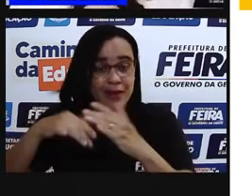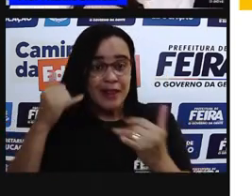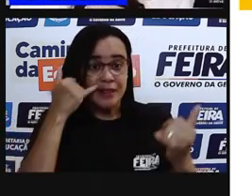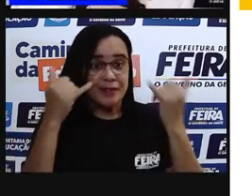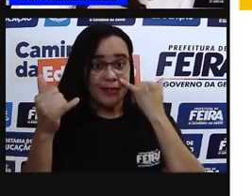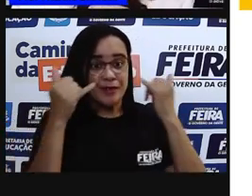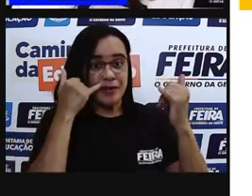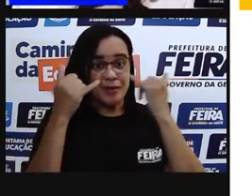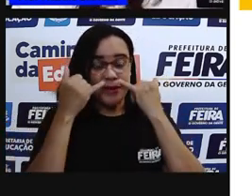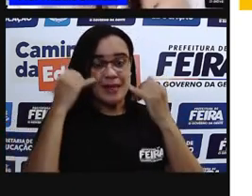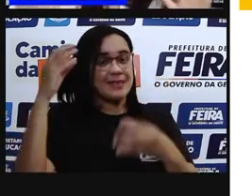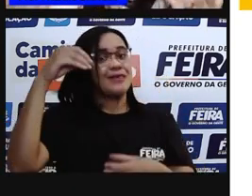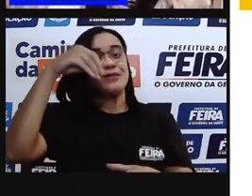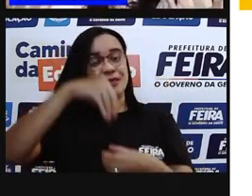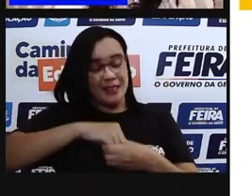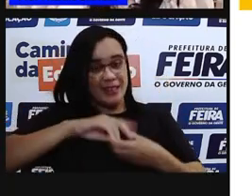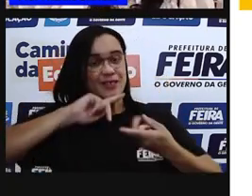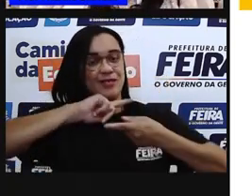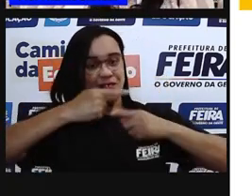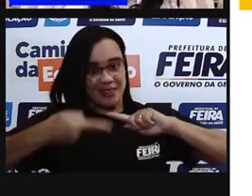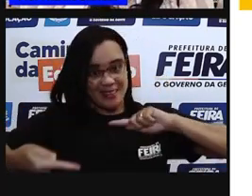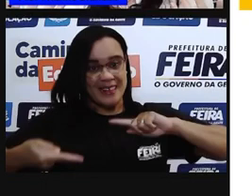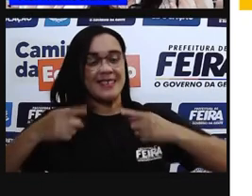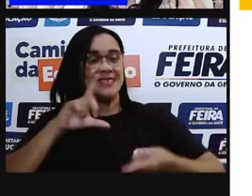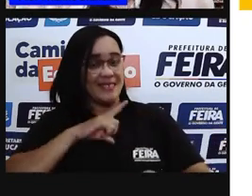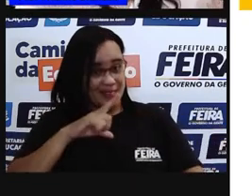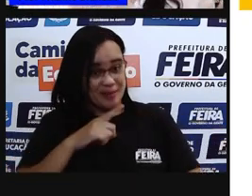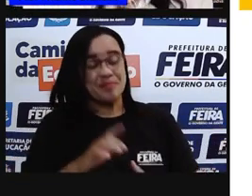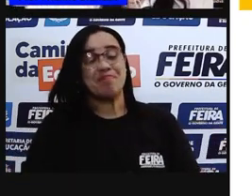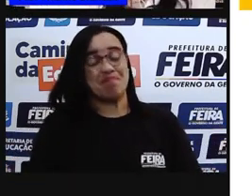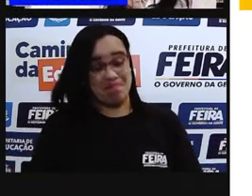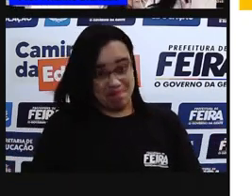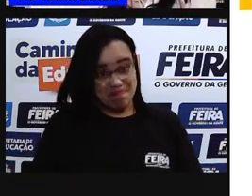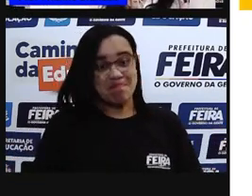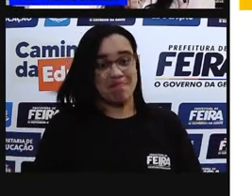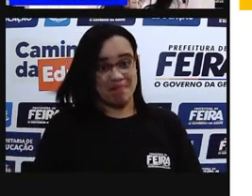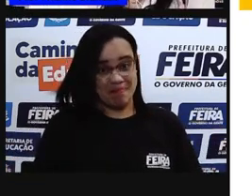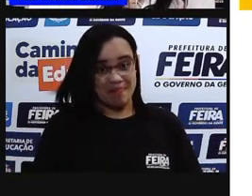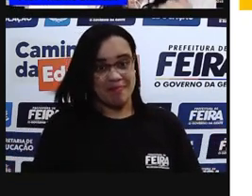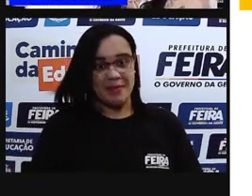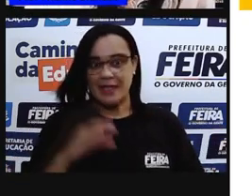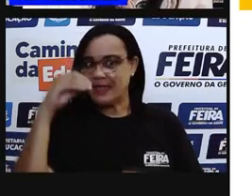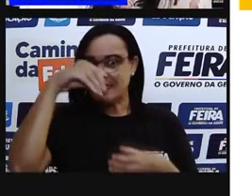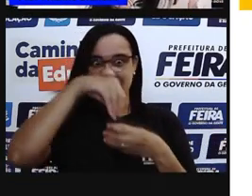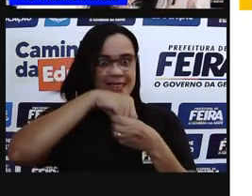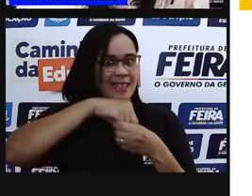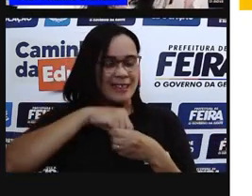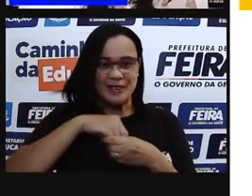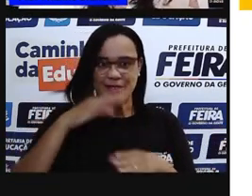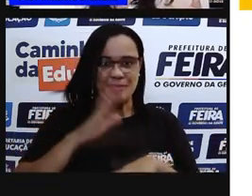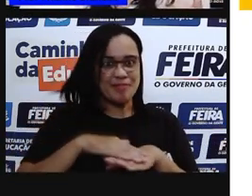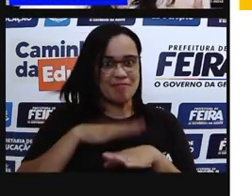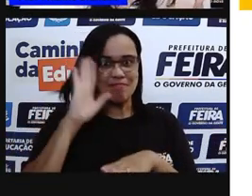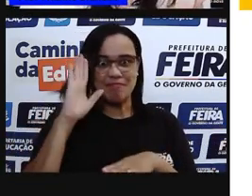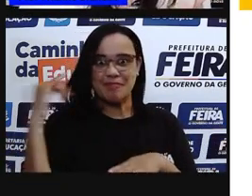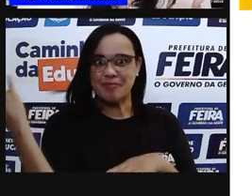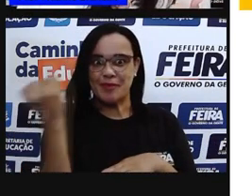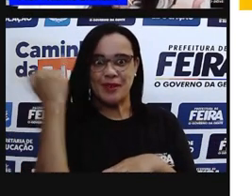do nosso material genético. E onde é que vai estar o nosso material genético? Dentro da nossa célula. Tranquilo até aqui?